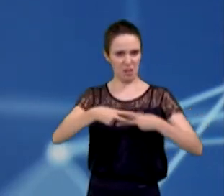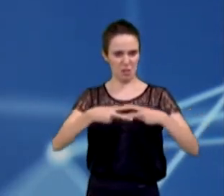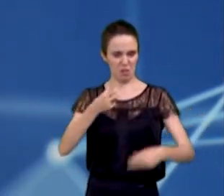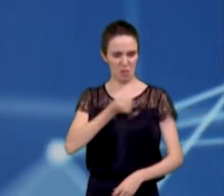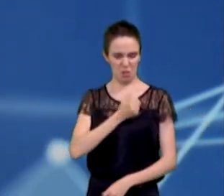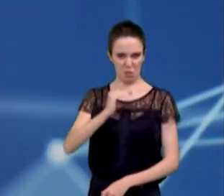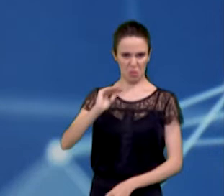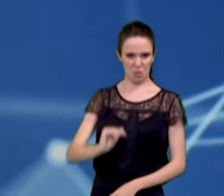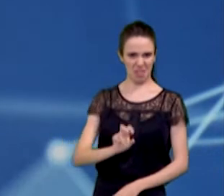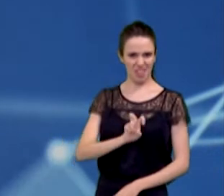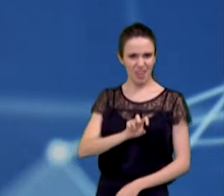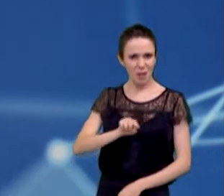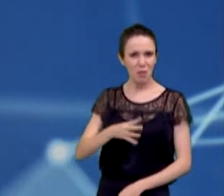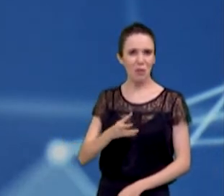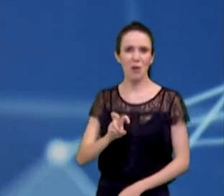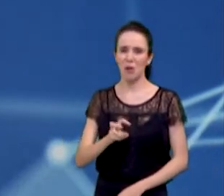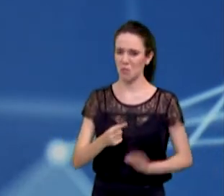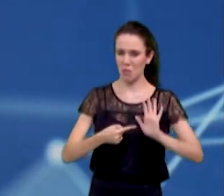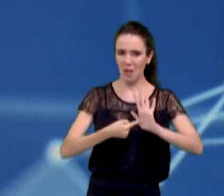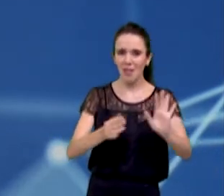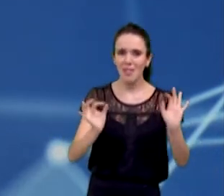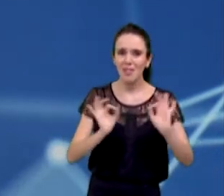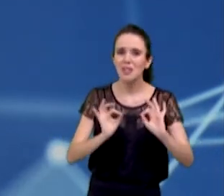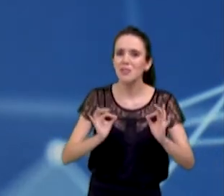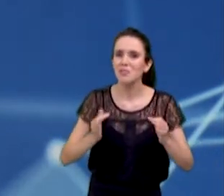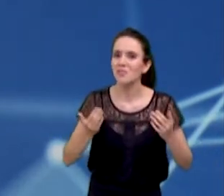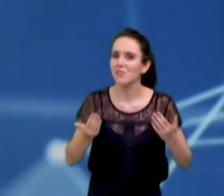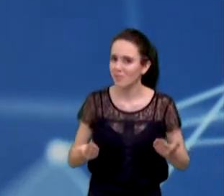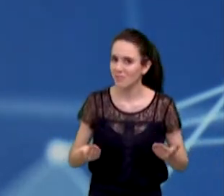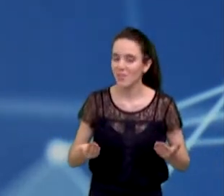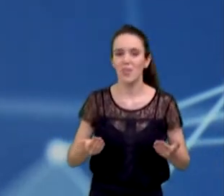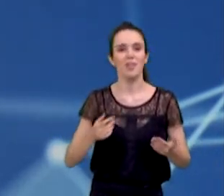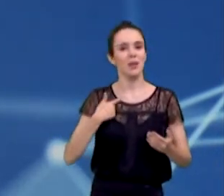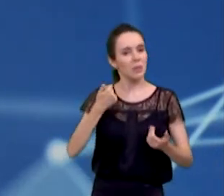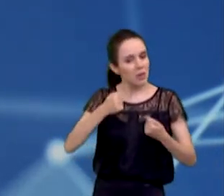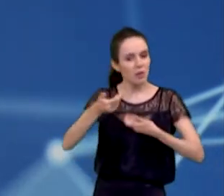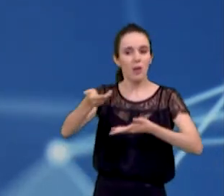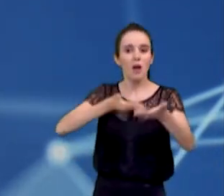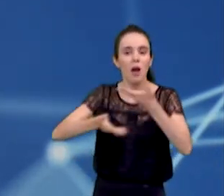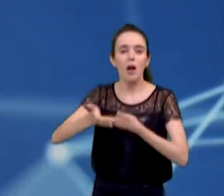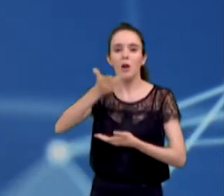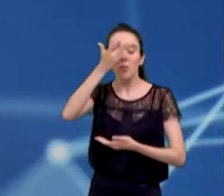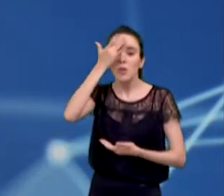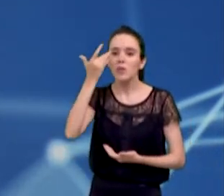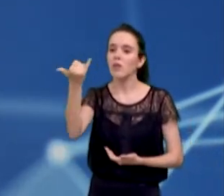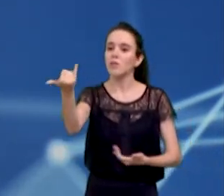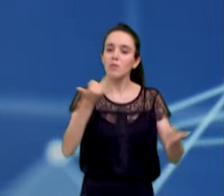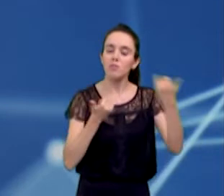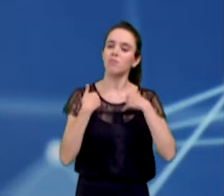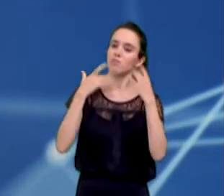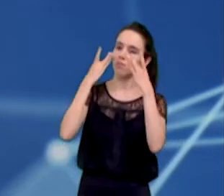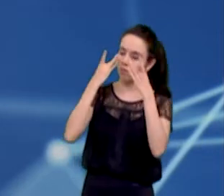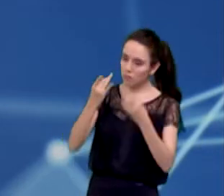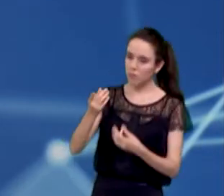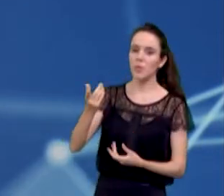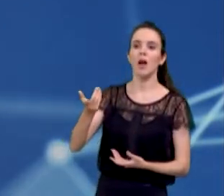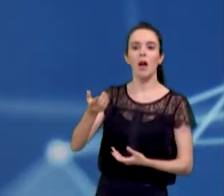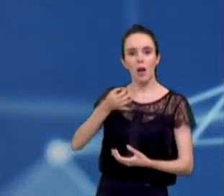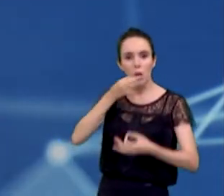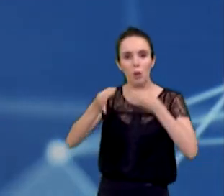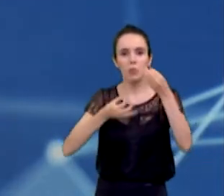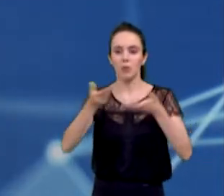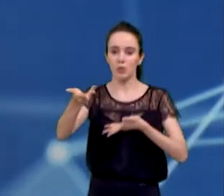vista, governo à mostra, open data, muito diálogo, ouvir as pessoas para construir soluções juntos.